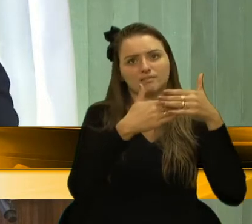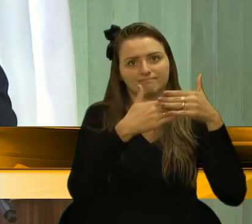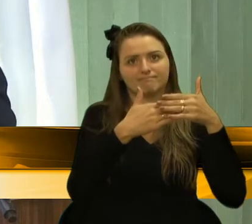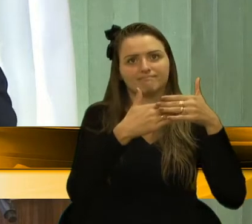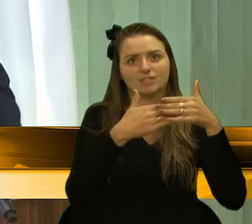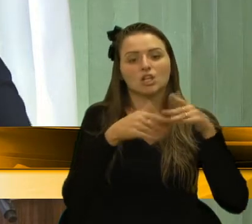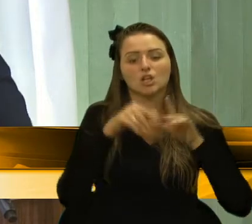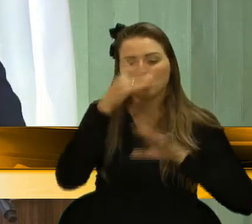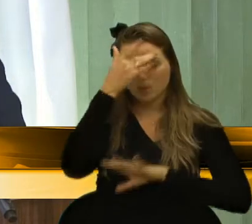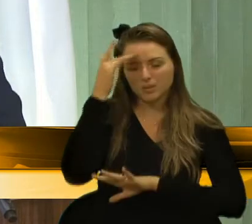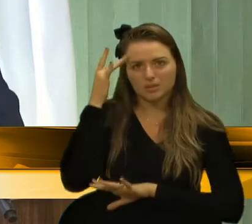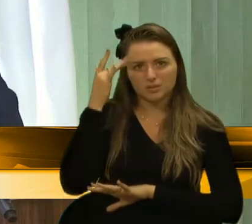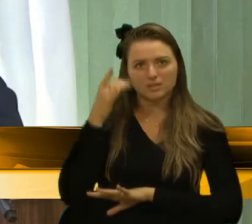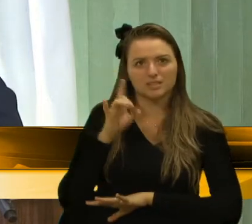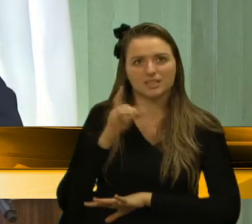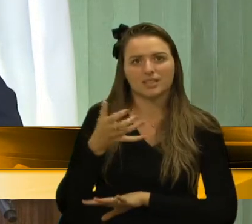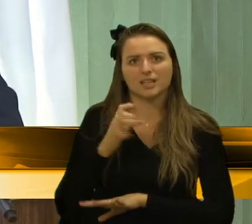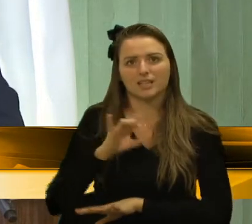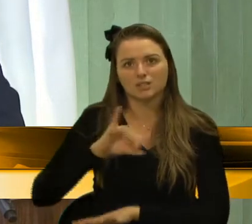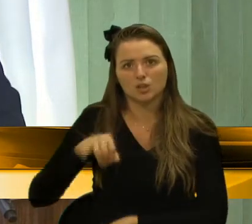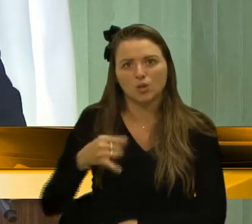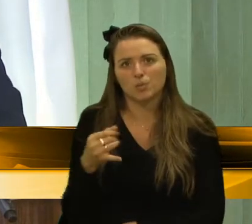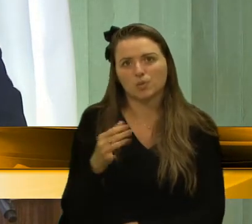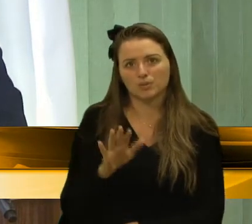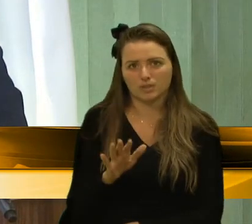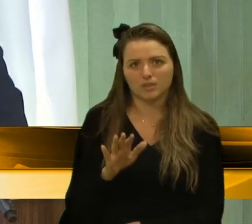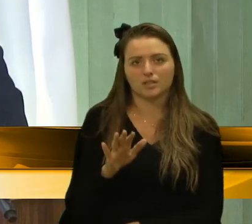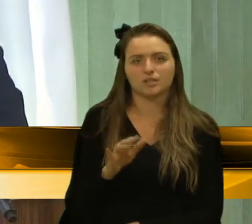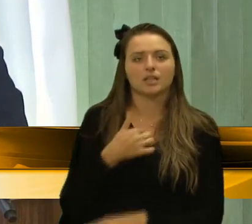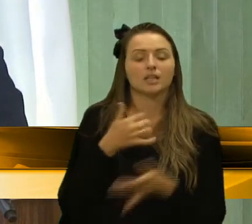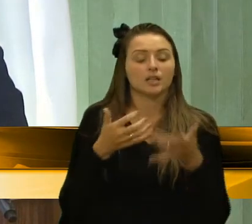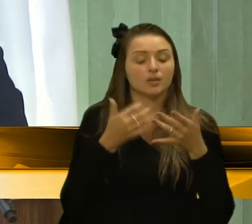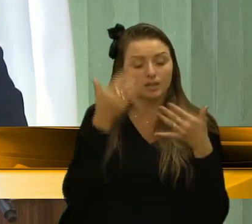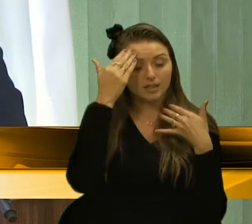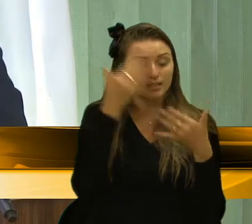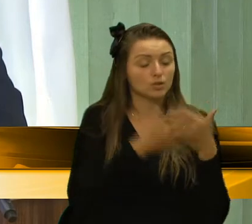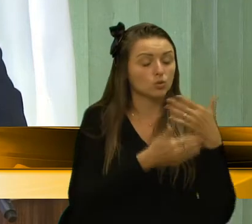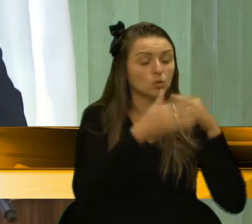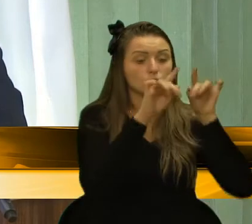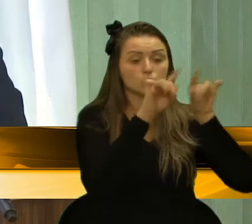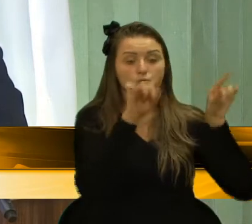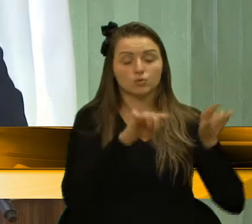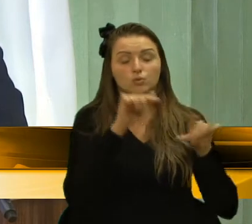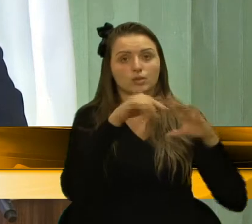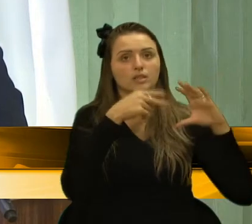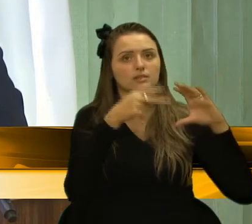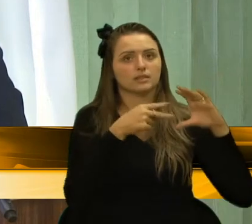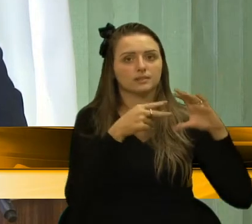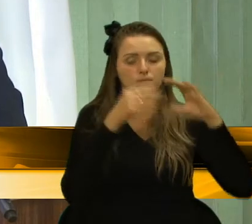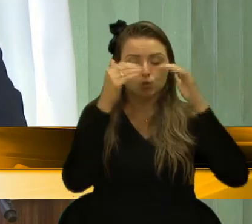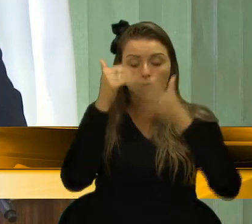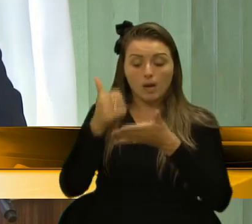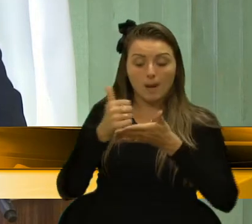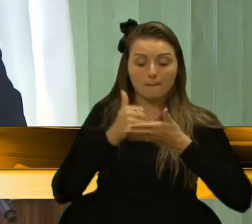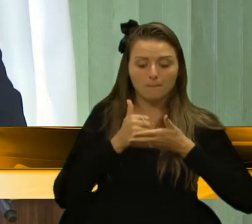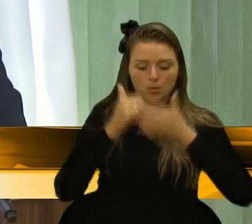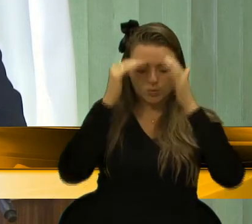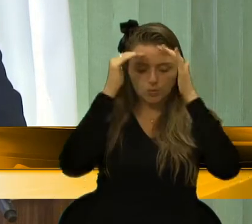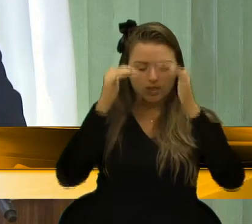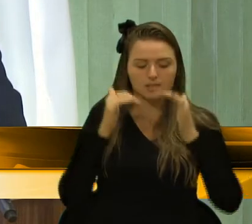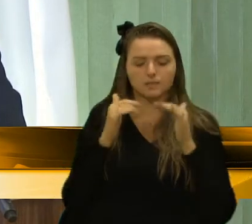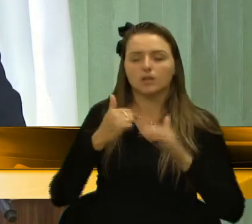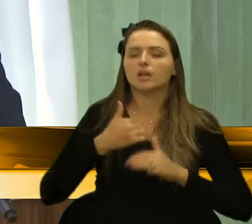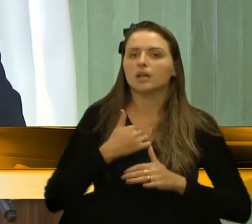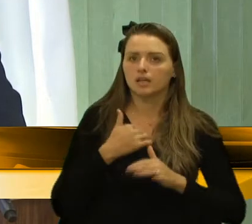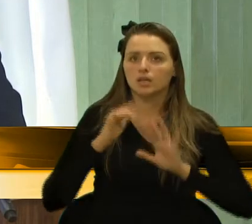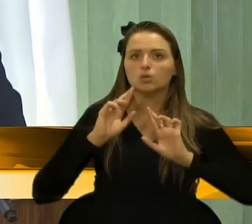Eu quero agradecer a todos os servidores desta Casa pelo apoio e respeito com que me trataram e espero ter tido a mesma